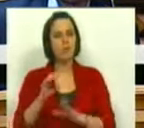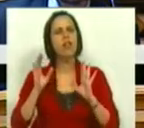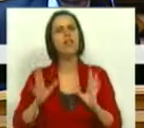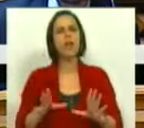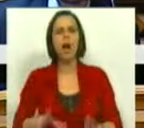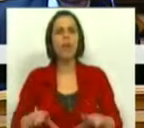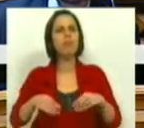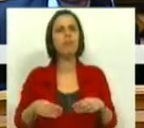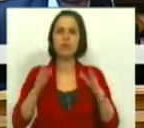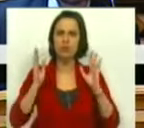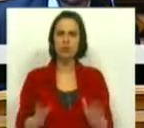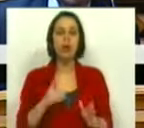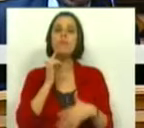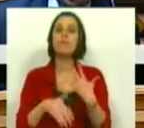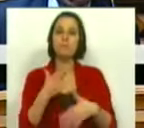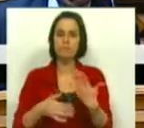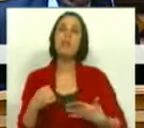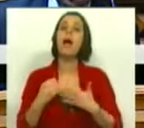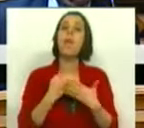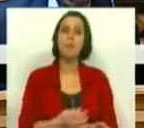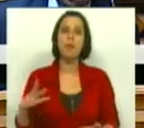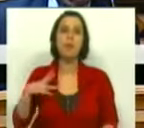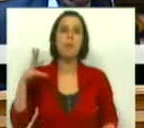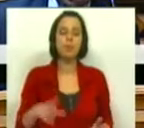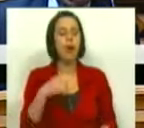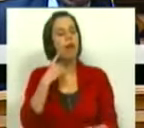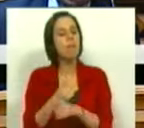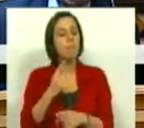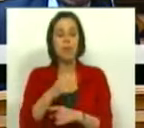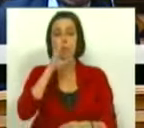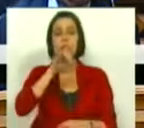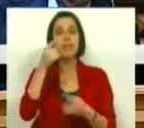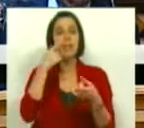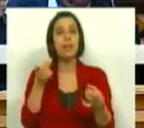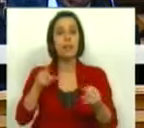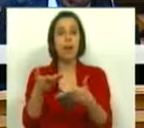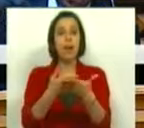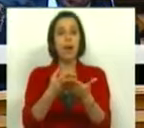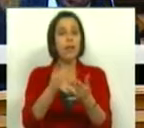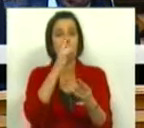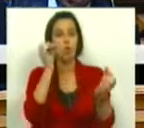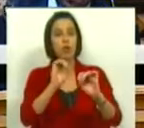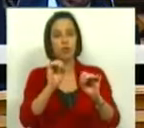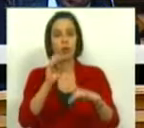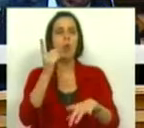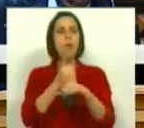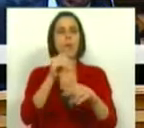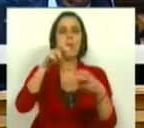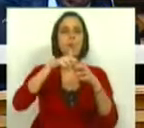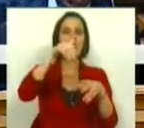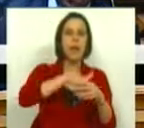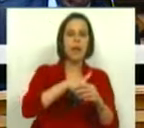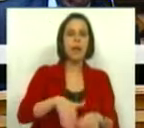já assumiram que continuarão a apoiar Portugal mesmo que este regresse aos mercados se não verifique, não por razões